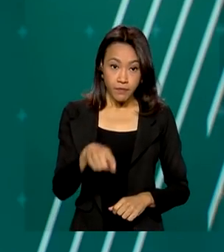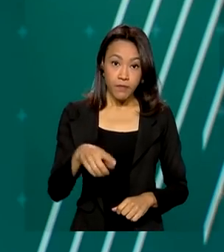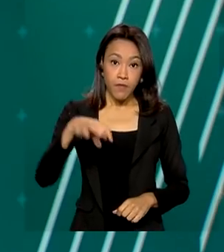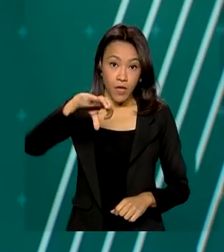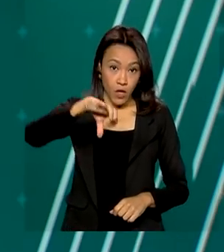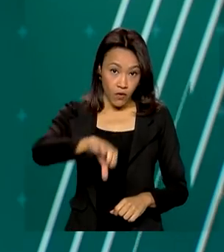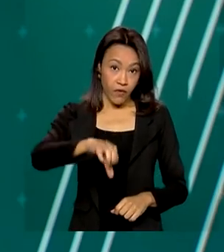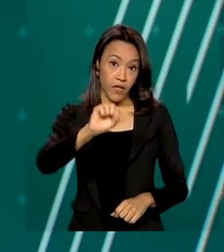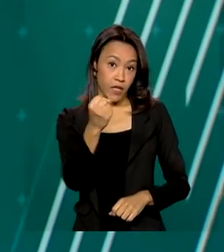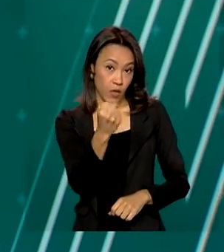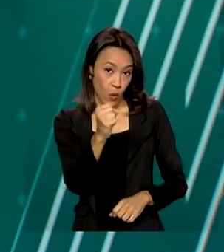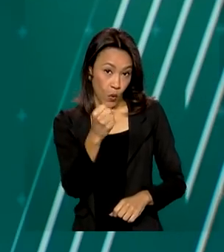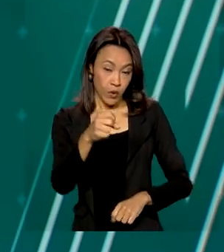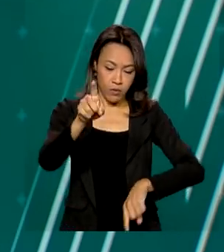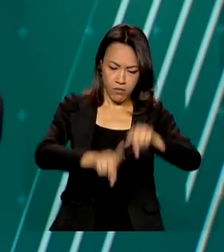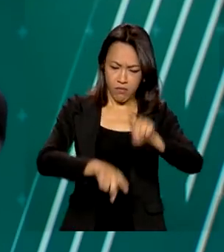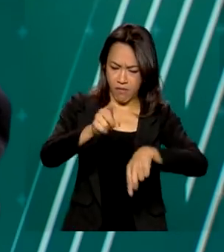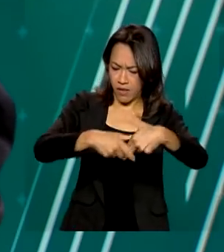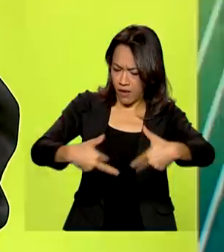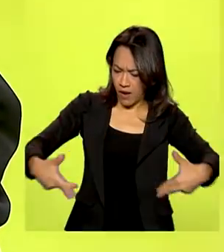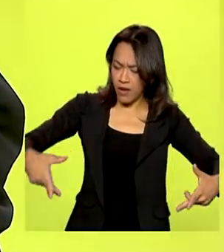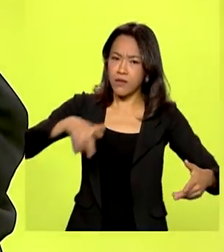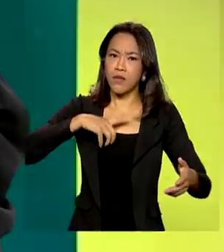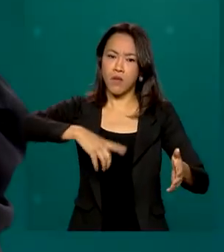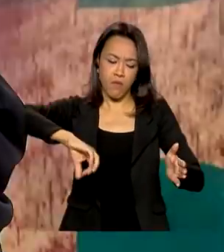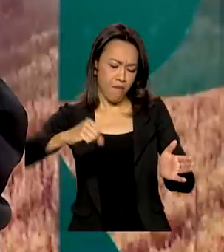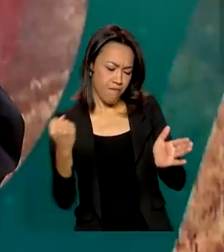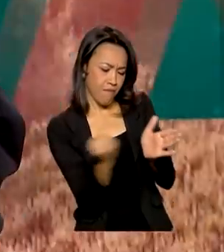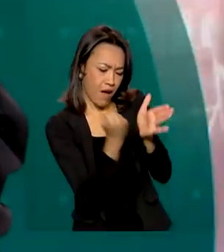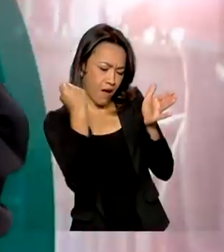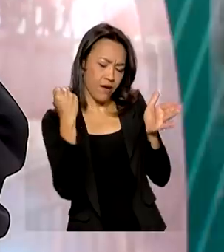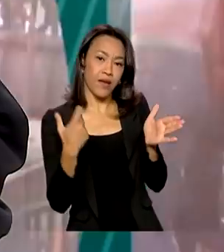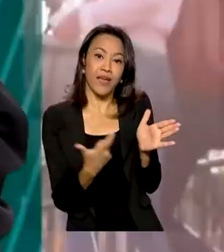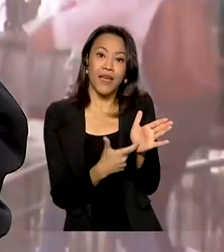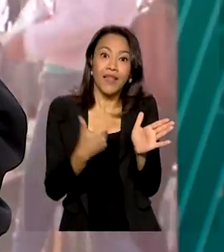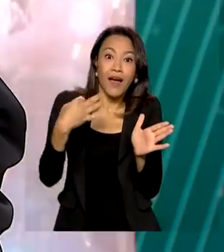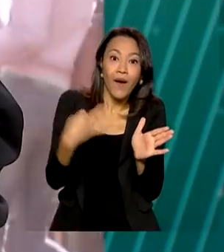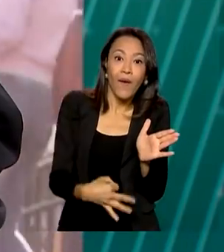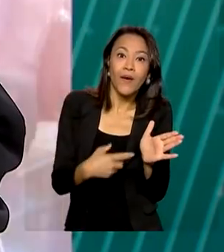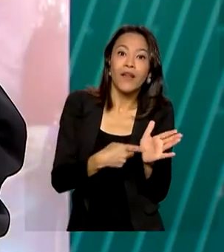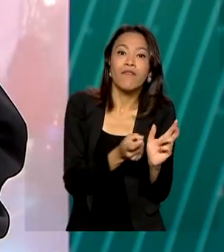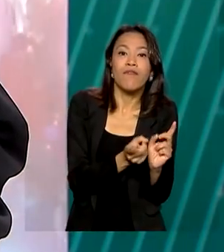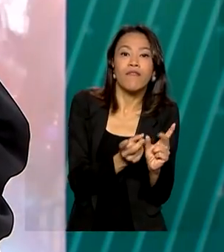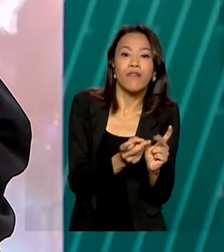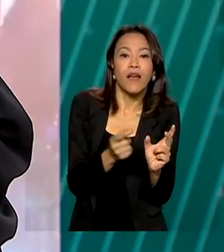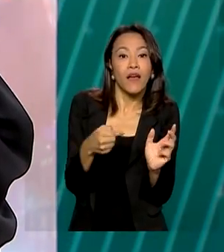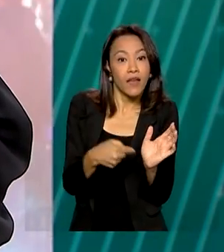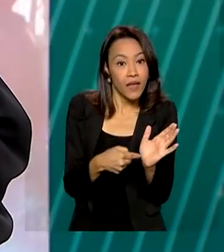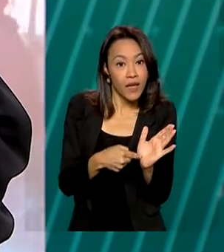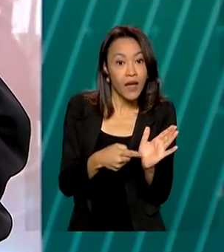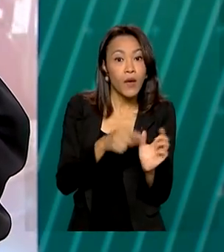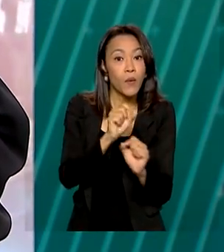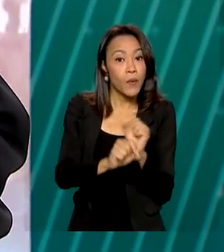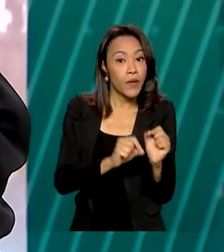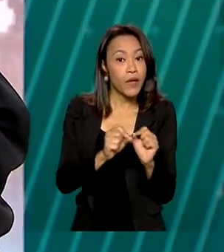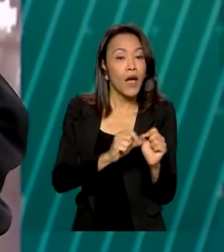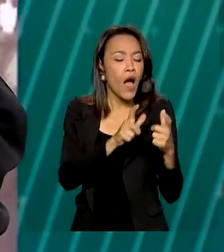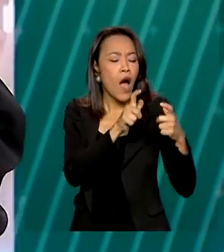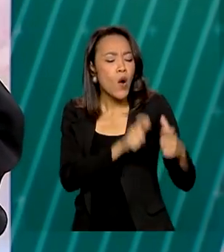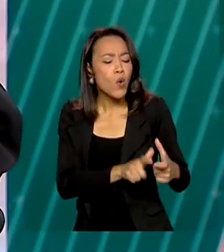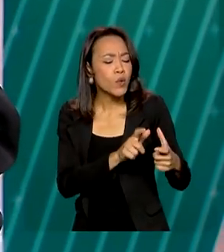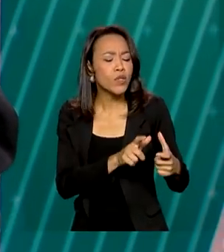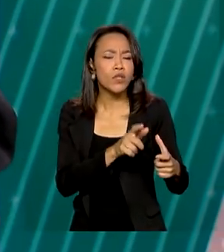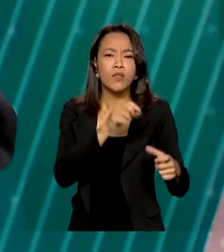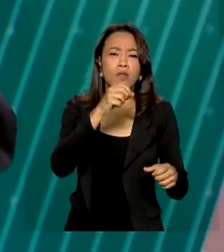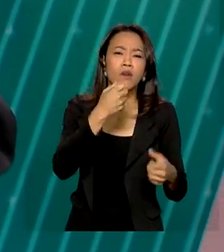98 produtos no Brasil tem uma marca que é um diferencial na hora da comercialização. É o registro de indicação geográfica que